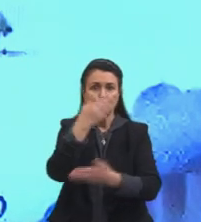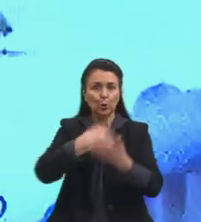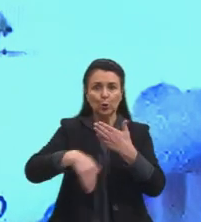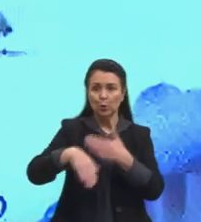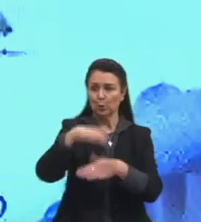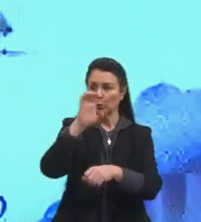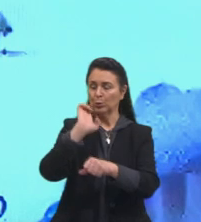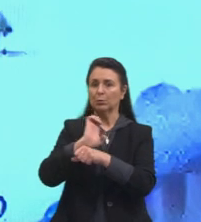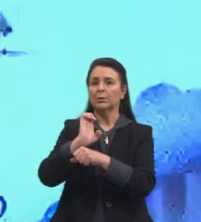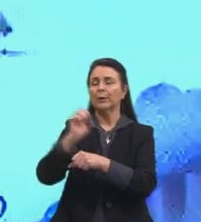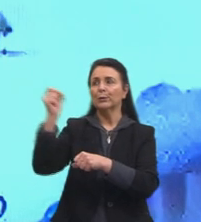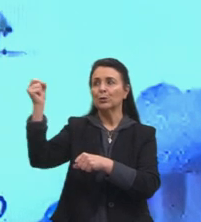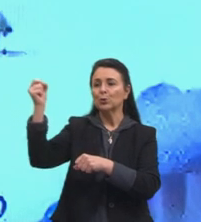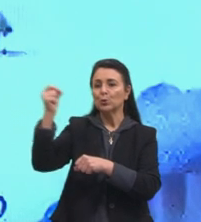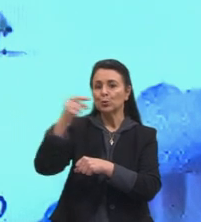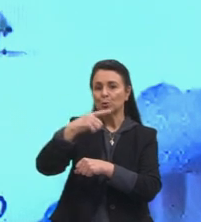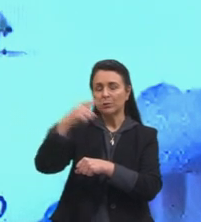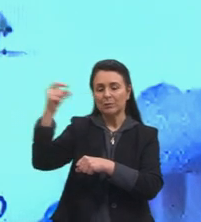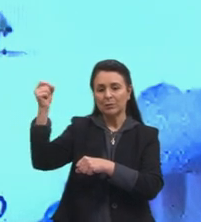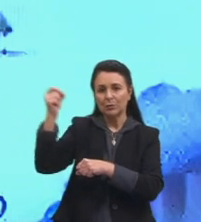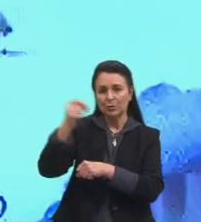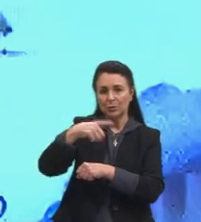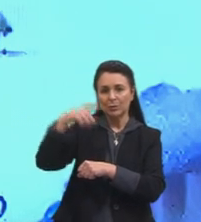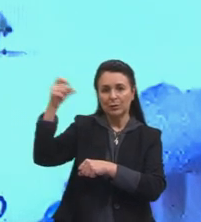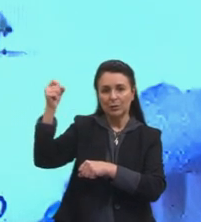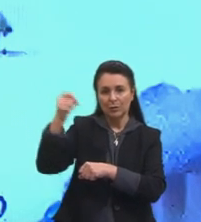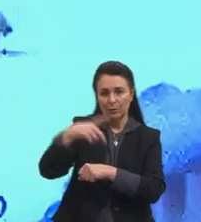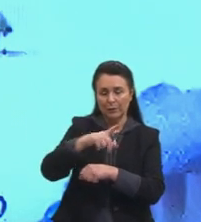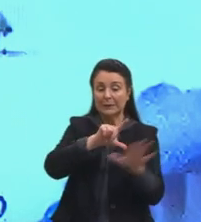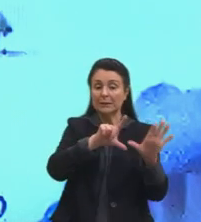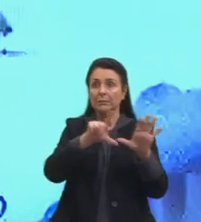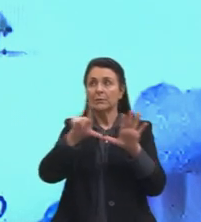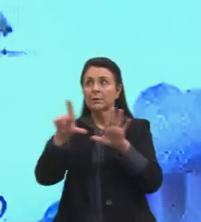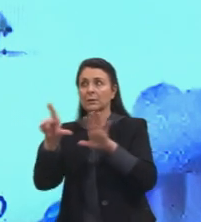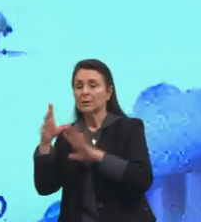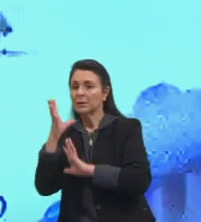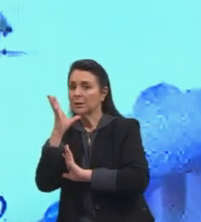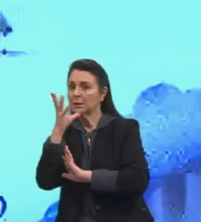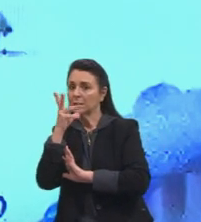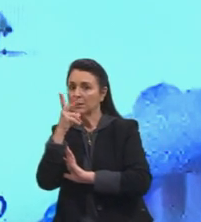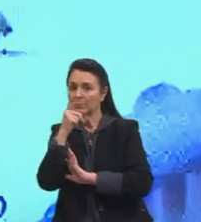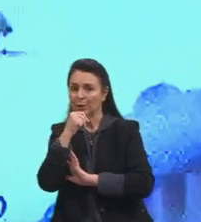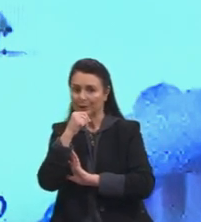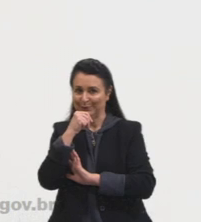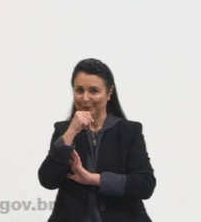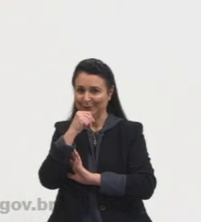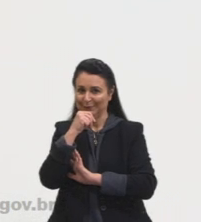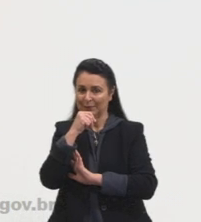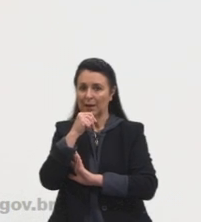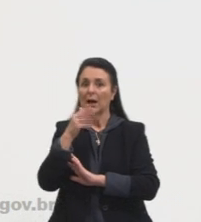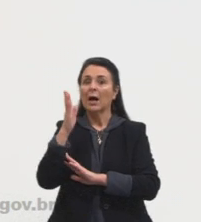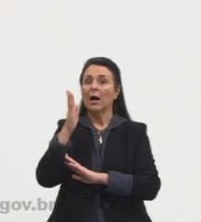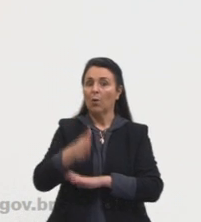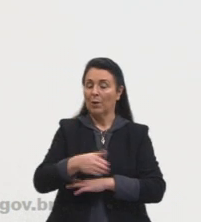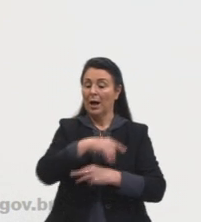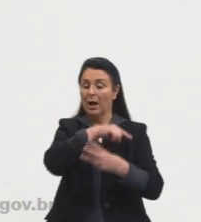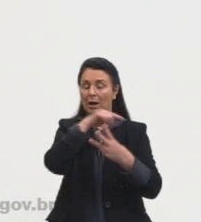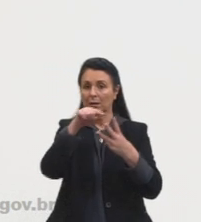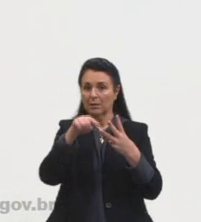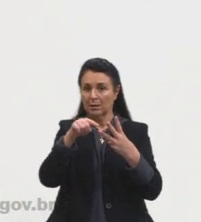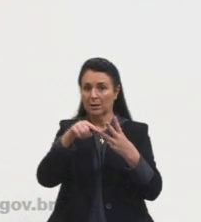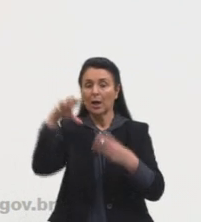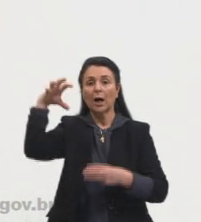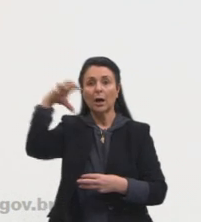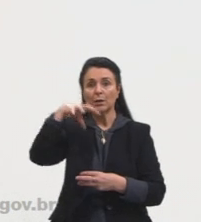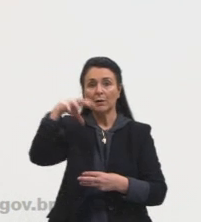essas chuvas frontais aí, certo? Isso é a chuva frontal. Já embaixo aqui, nós temos a